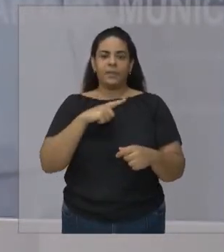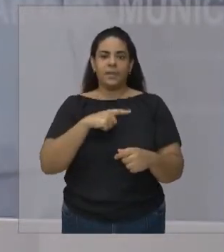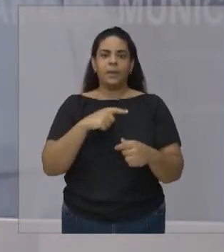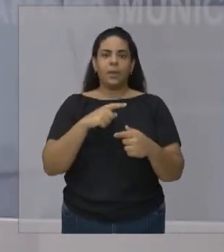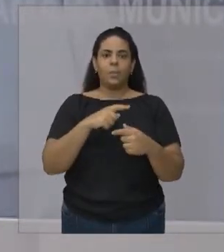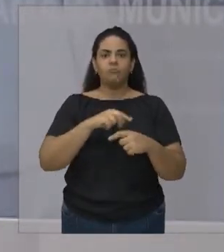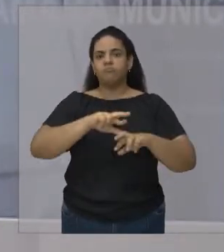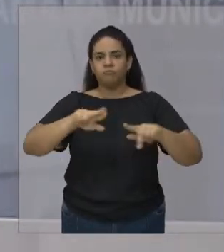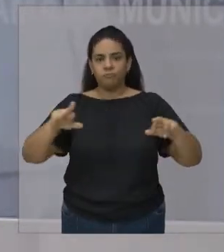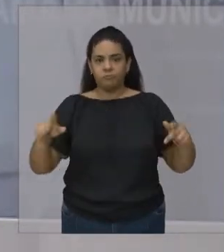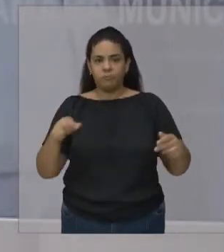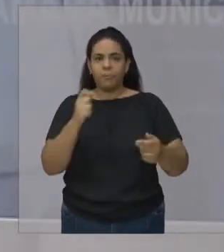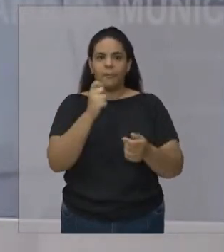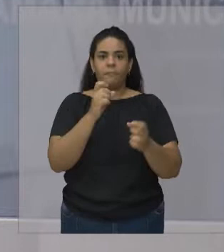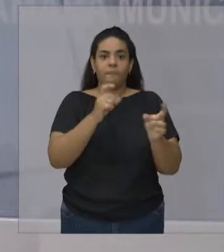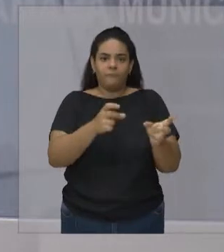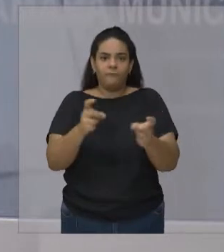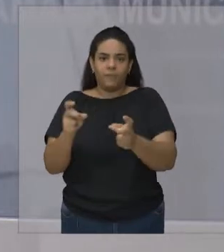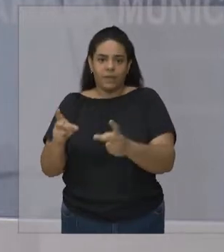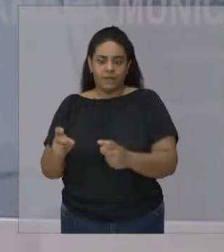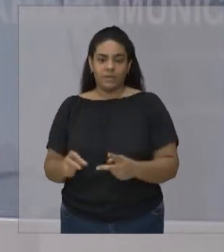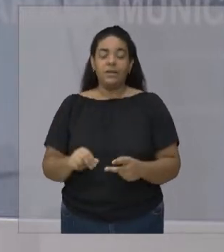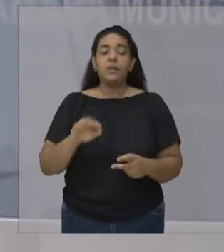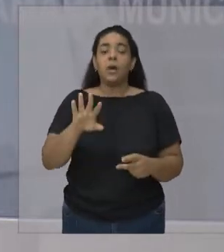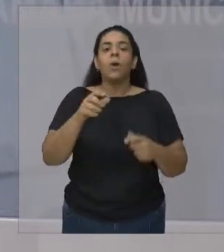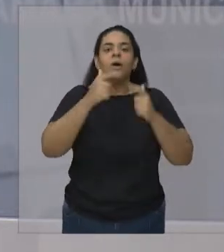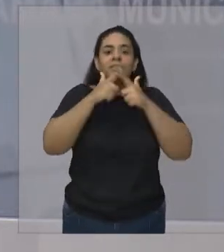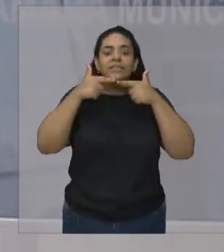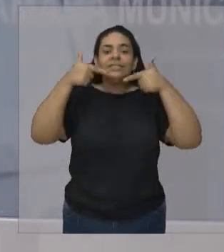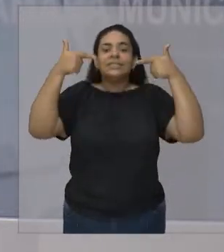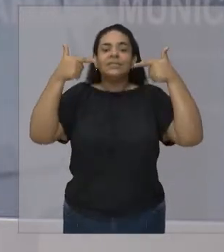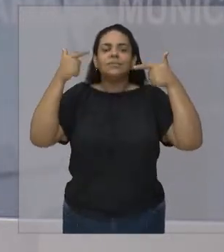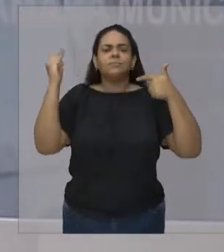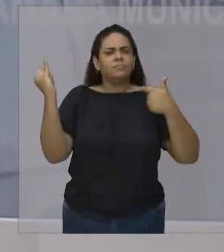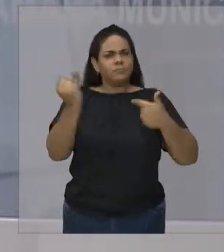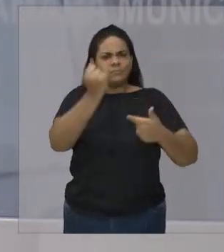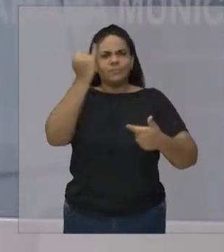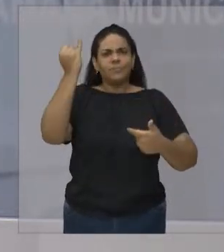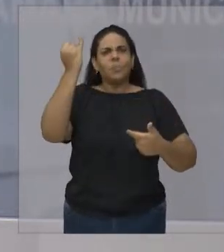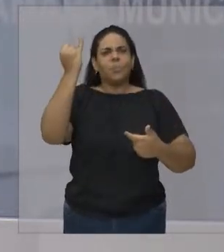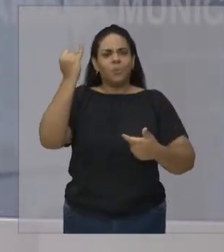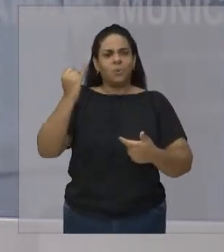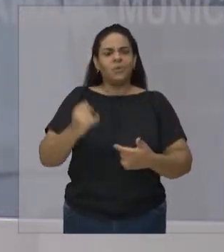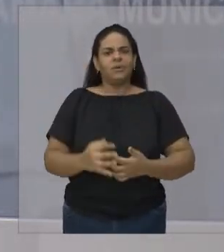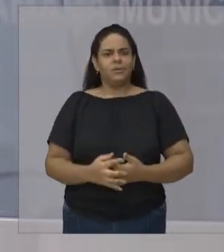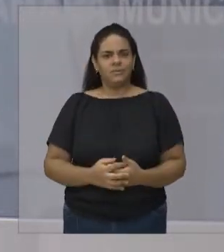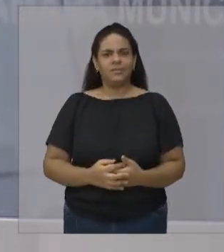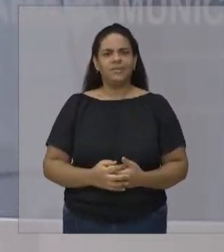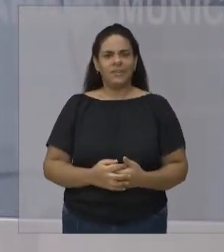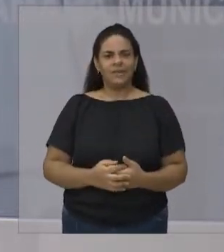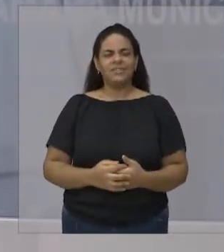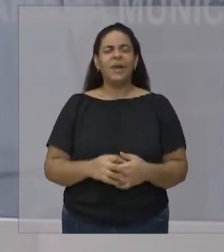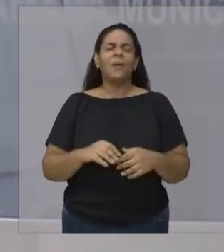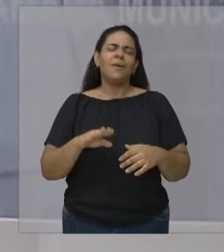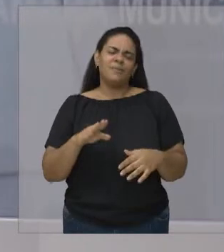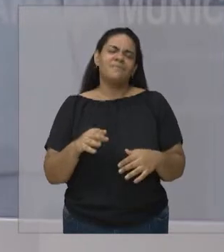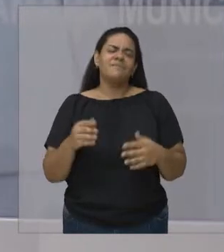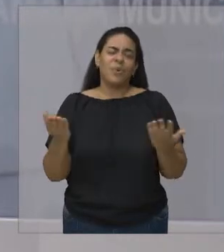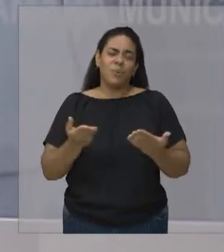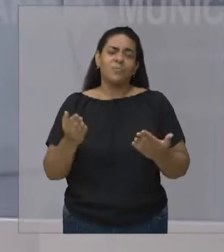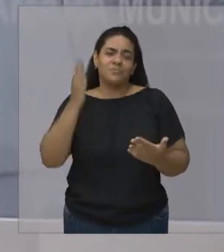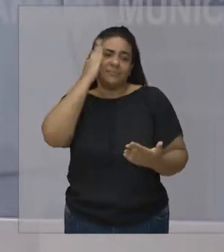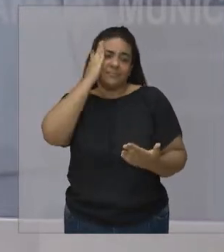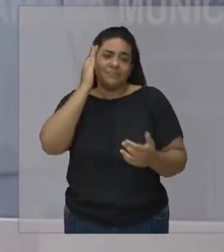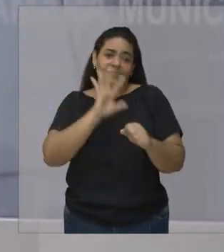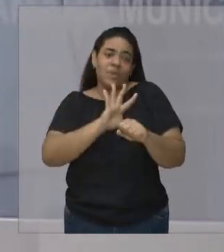Um dia ele transforma um mês Ele transforma a nossa vida Ah, mas hoje nós estamos de máscara Não tem problema nenhum Sorria com os olhos